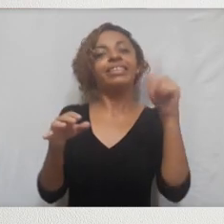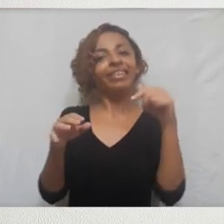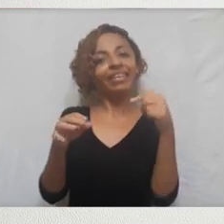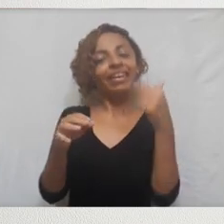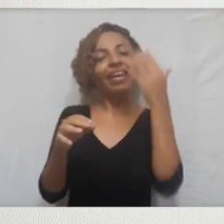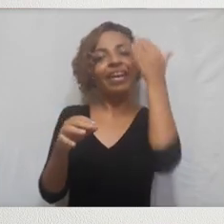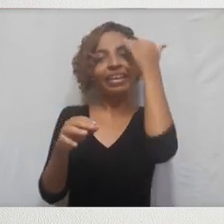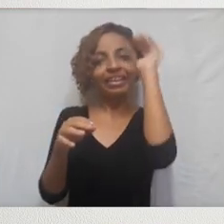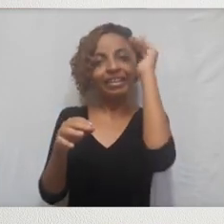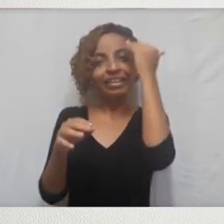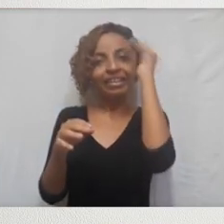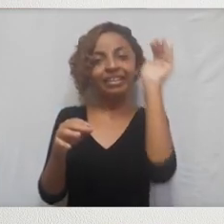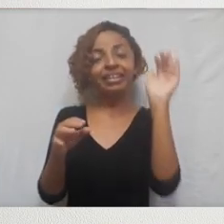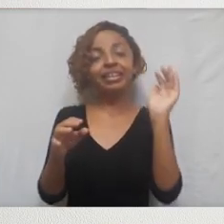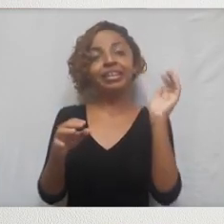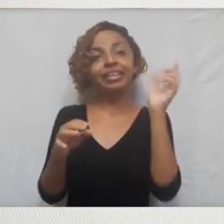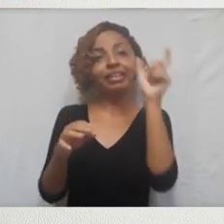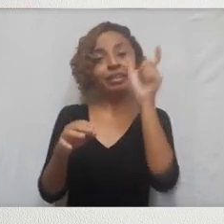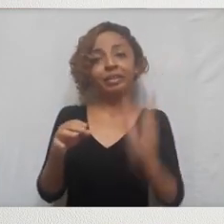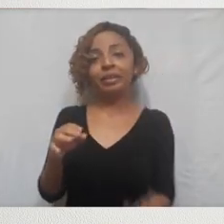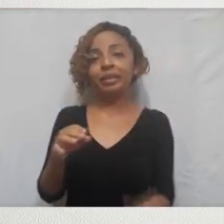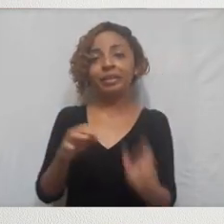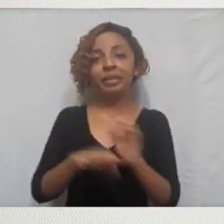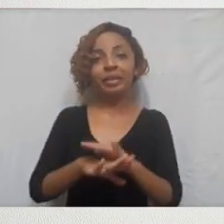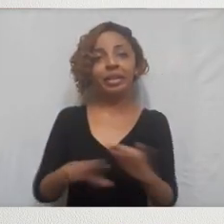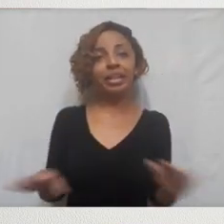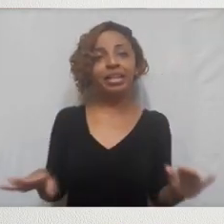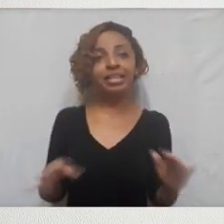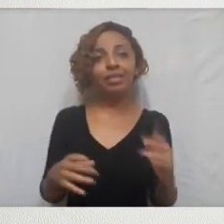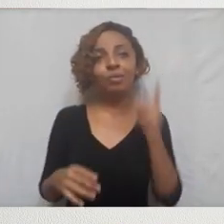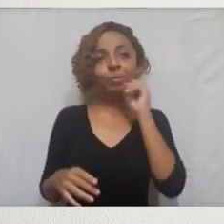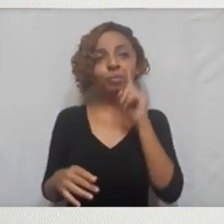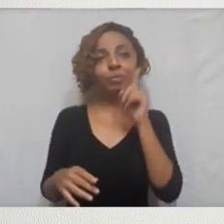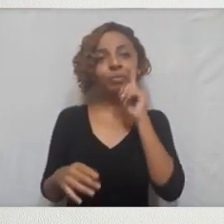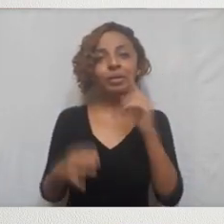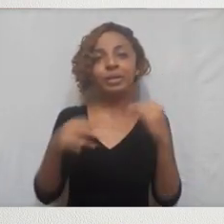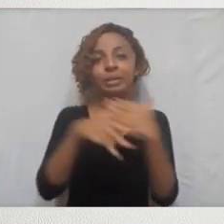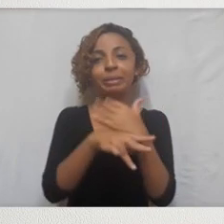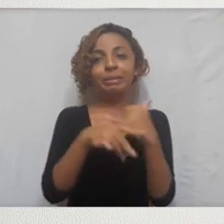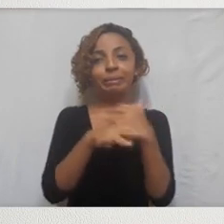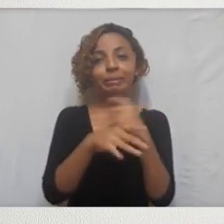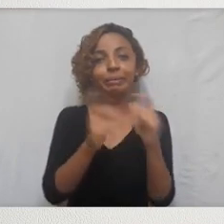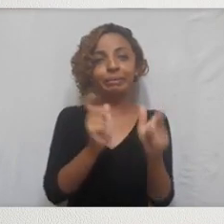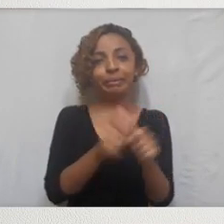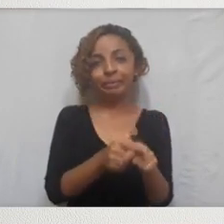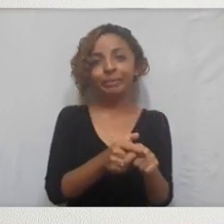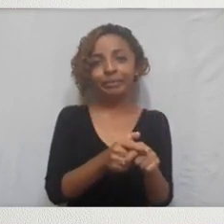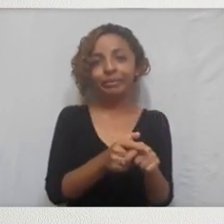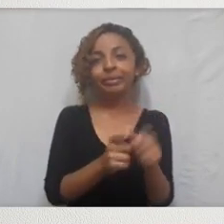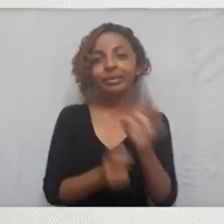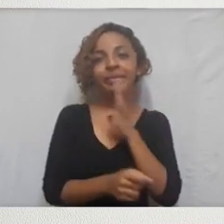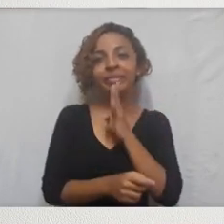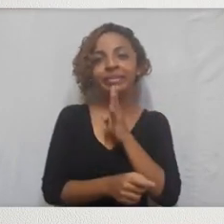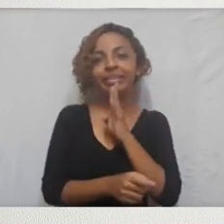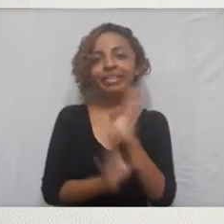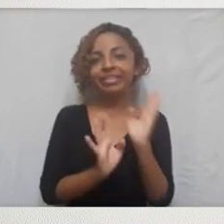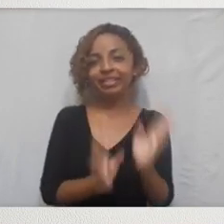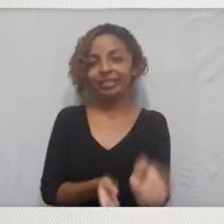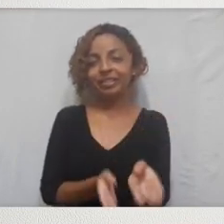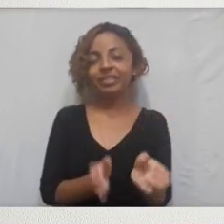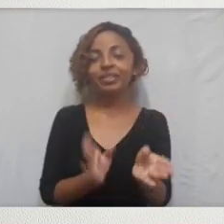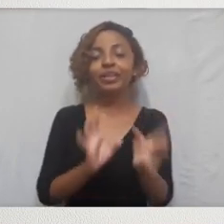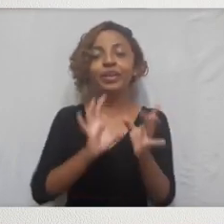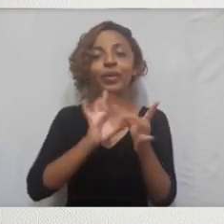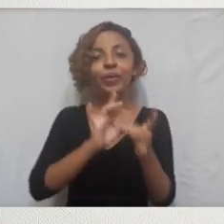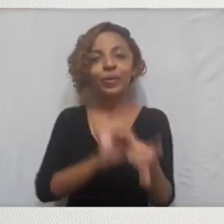início ele já entende que ele é um típico cidadão americano consagrado das cidadezinhas mesmo que a gente conhece.